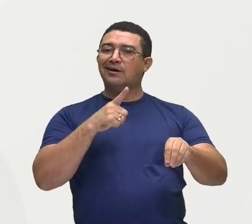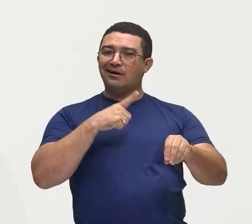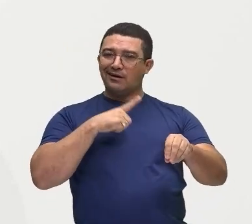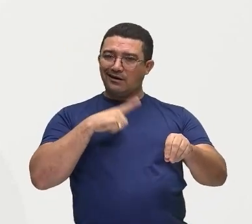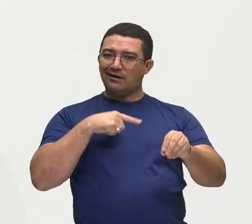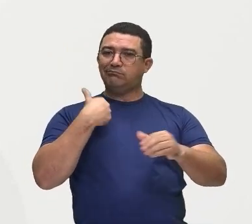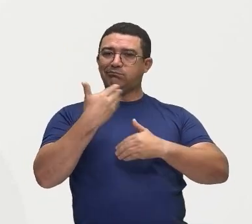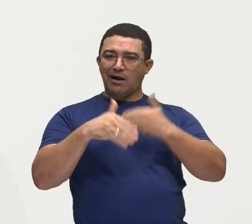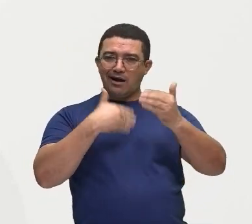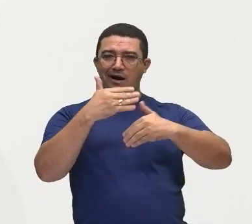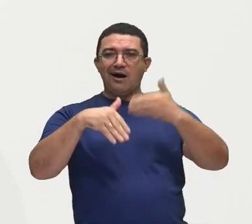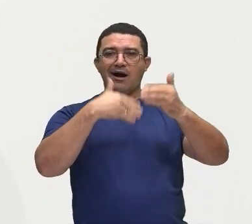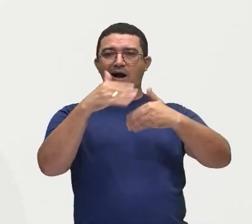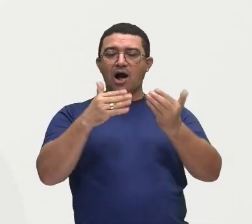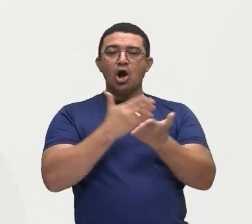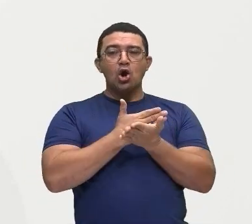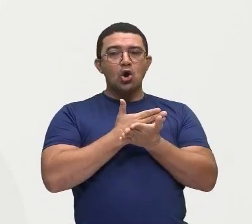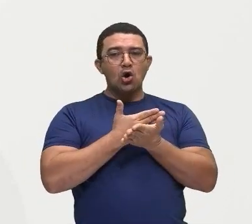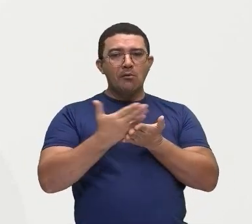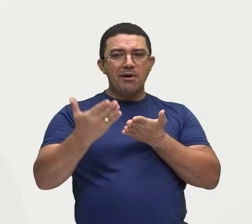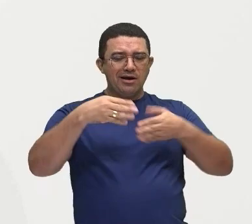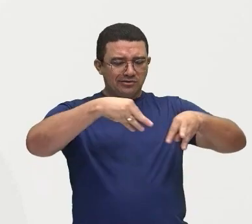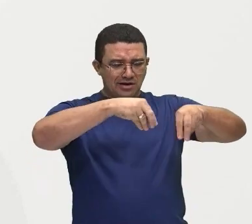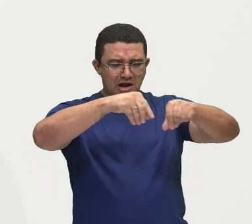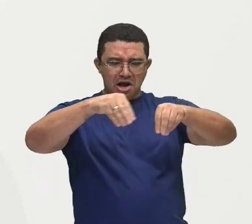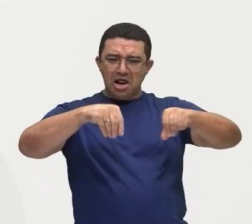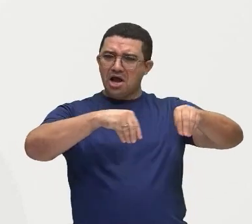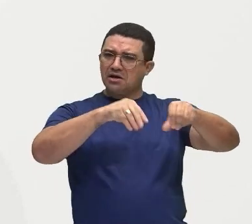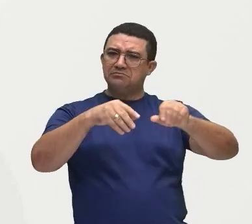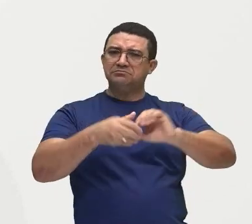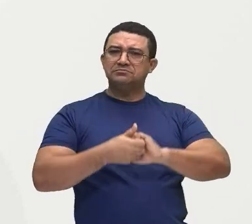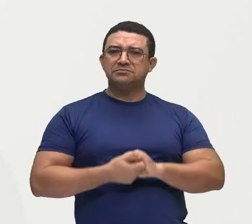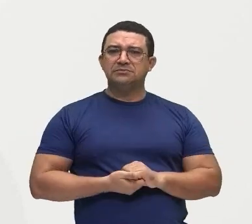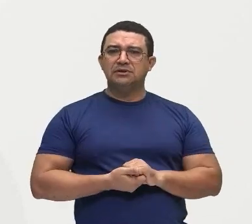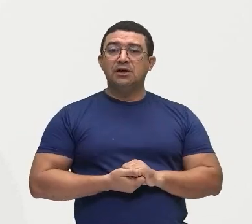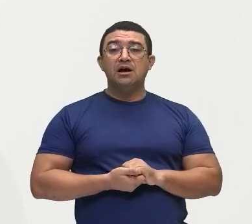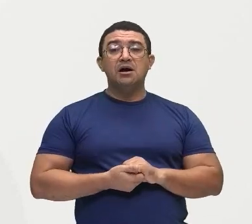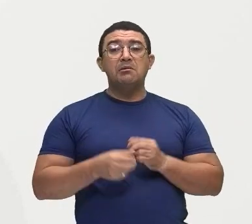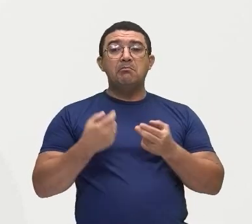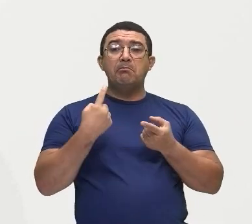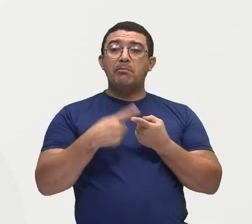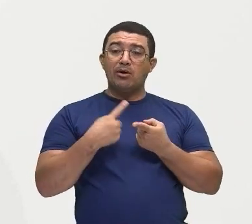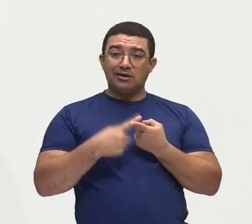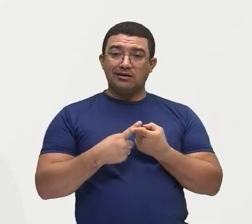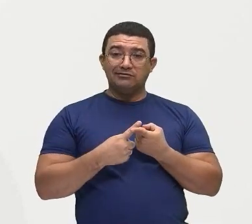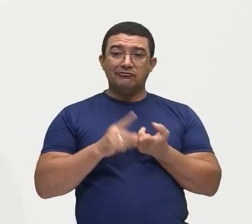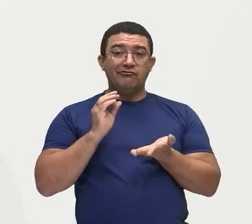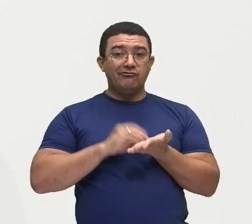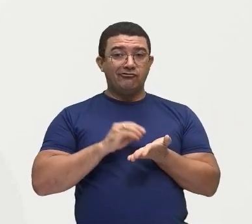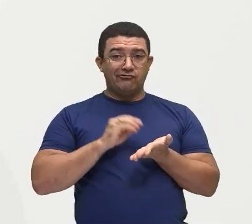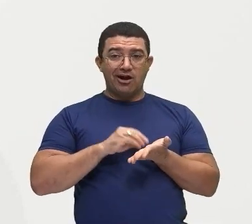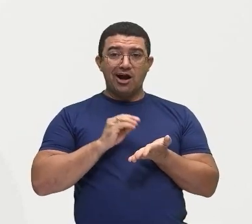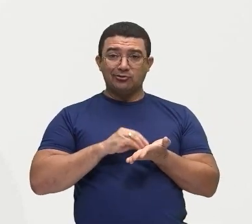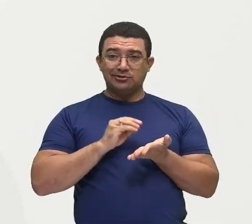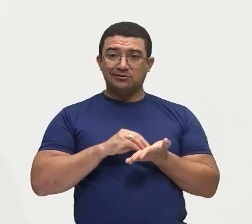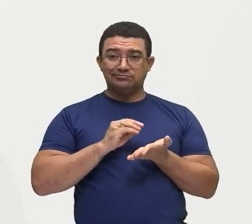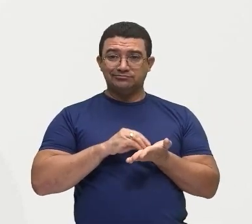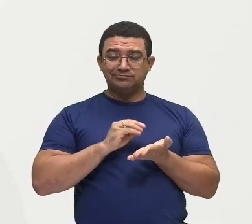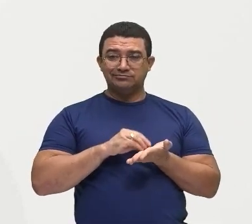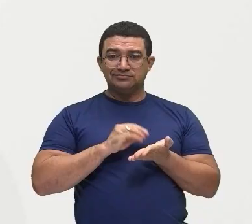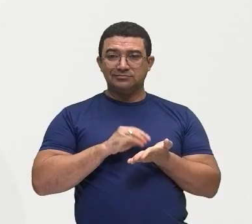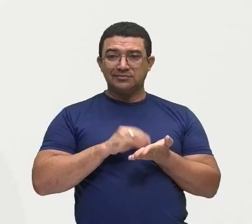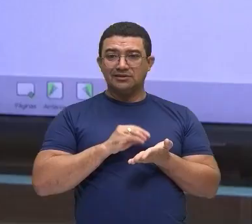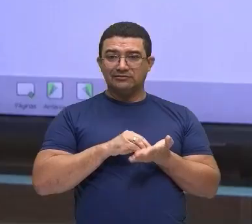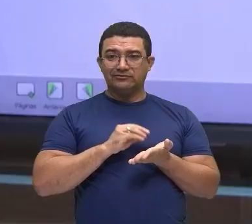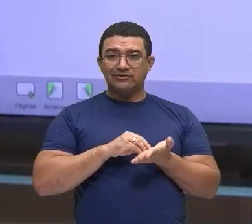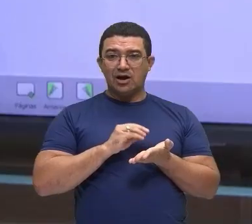desertificação. Então, a desertificação nada mais é que o empobrecimento desse